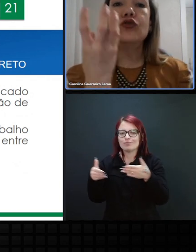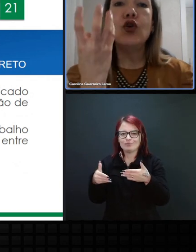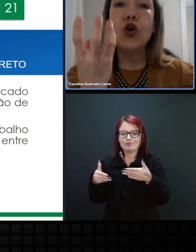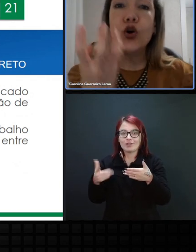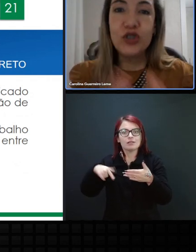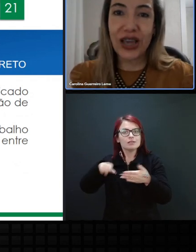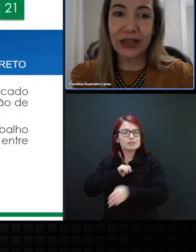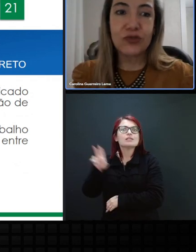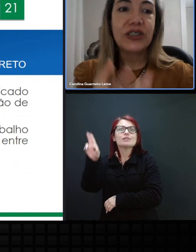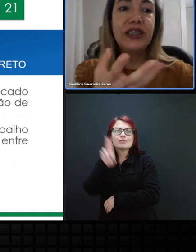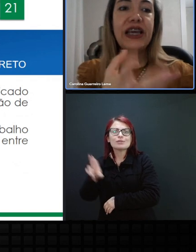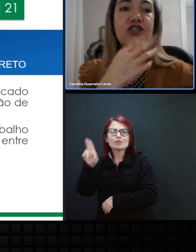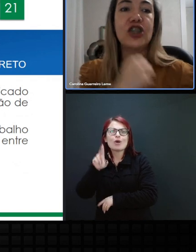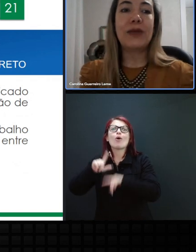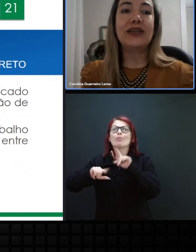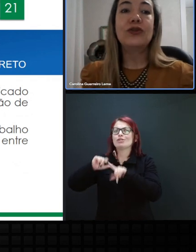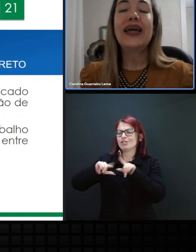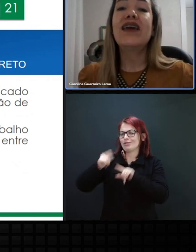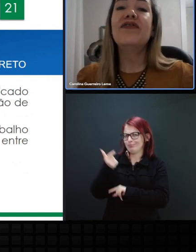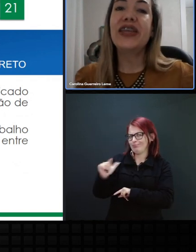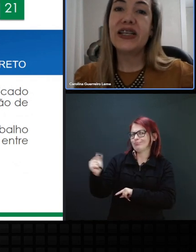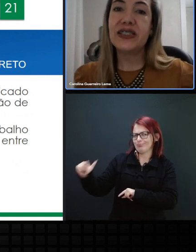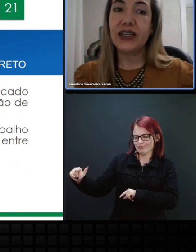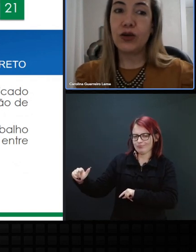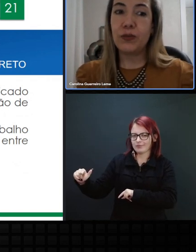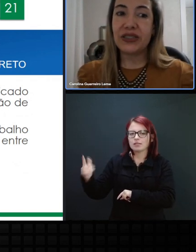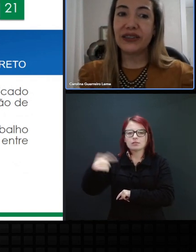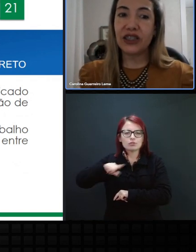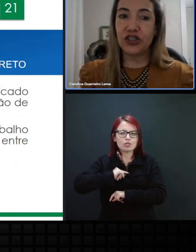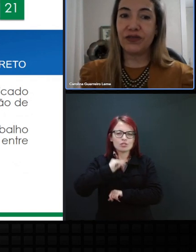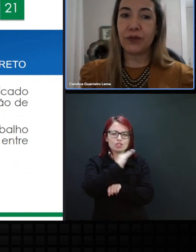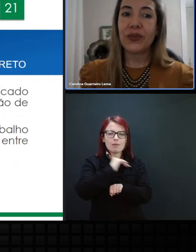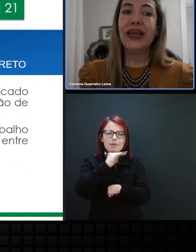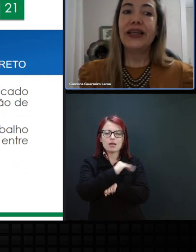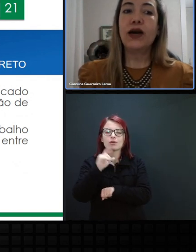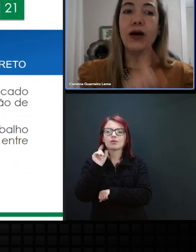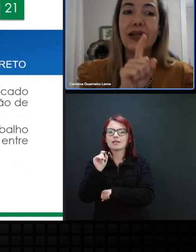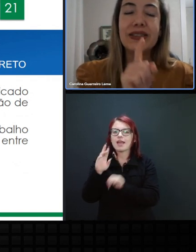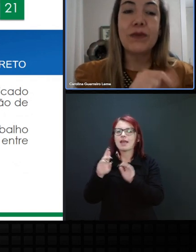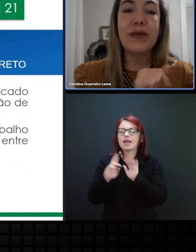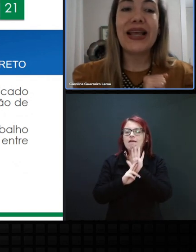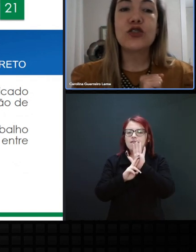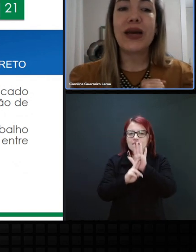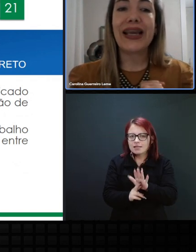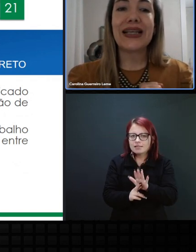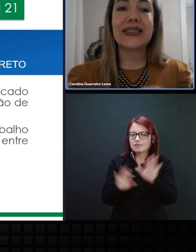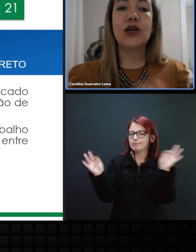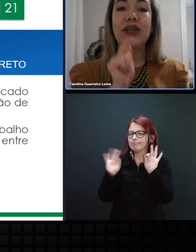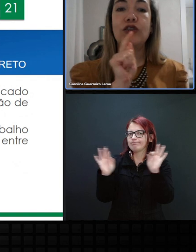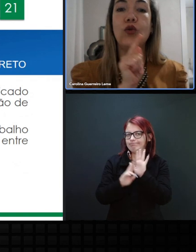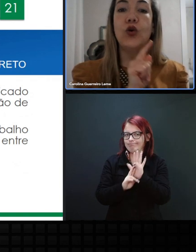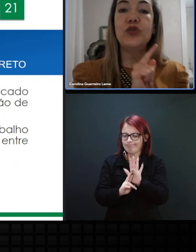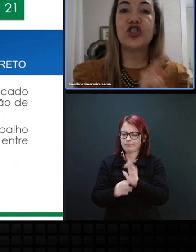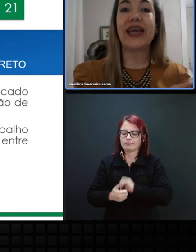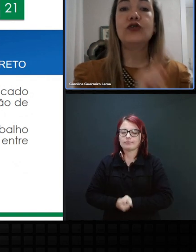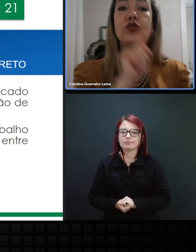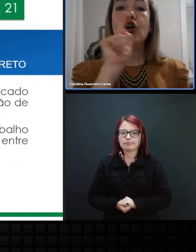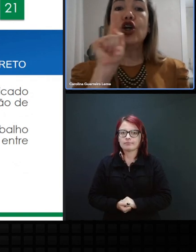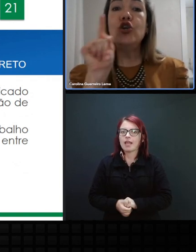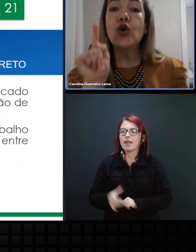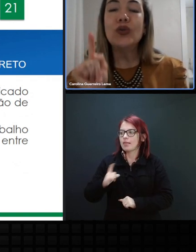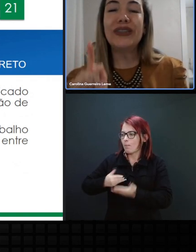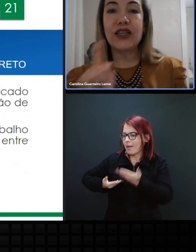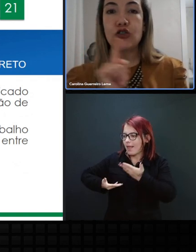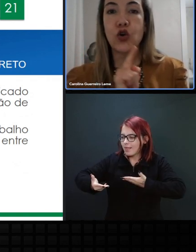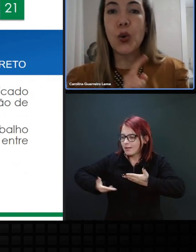utilizando objetos, que é a chamada referência não representativa. Então, estabelece uma relação entre o objeto